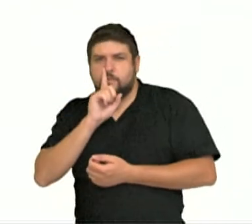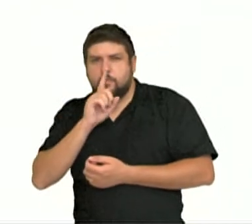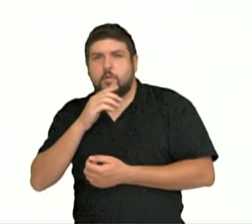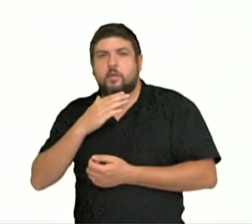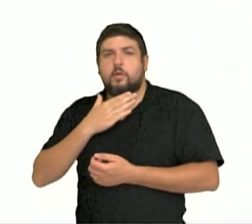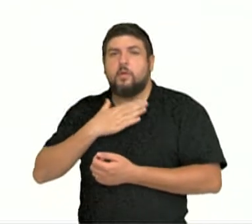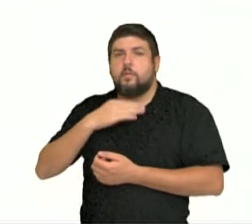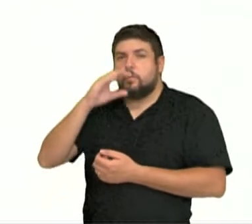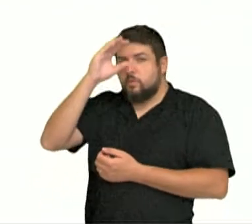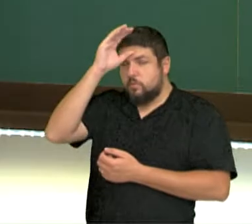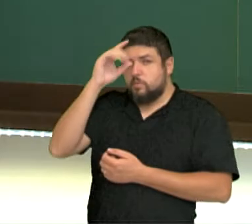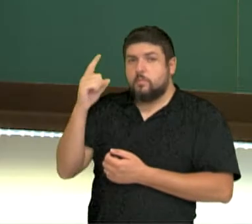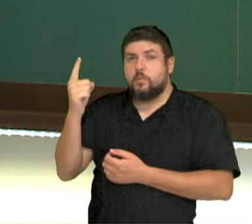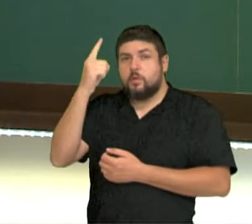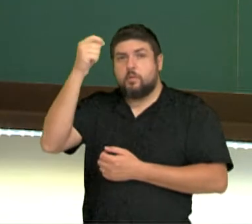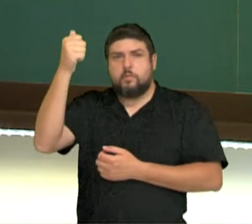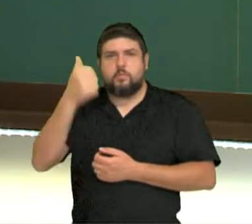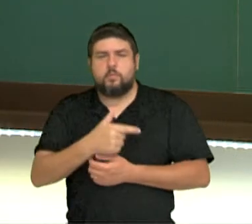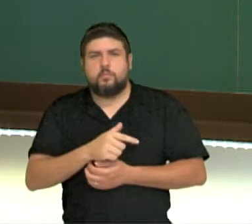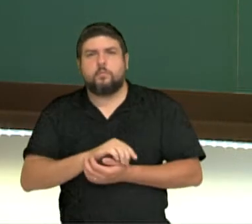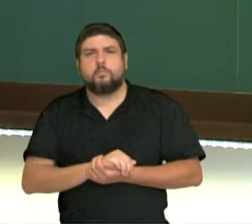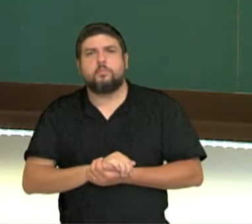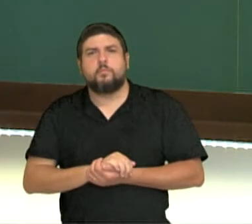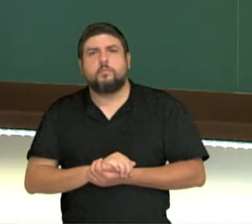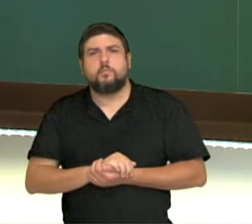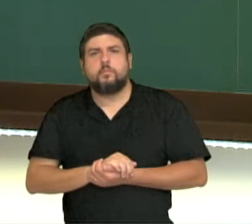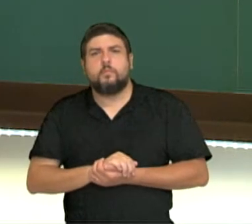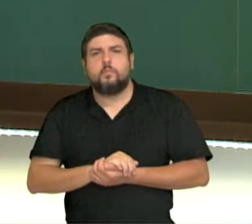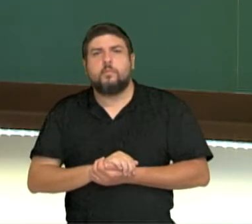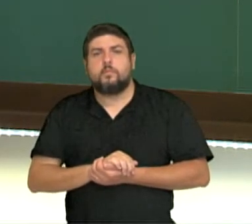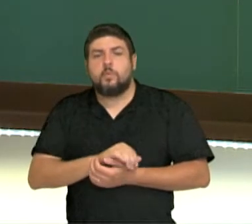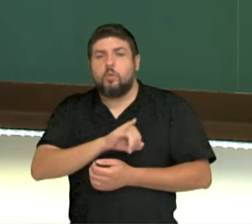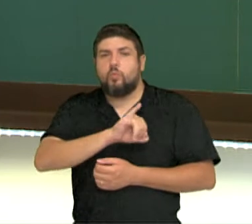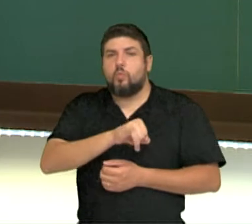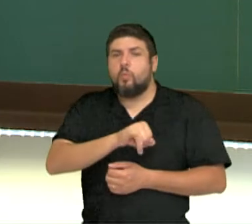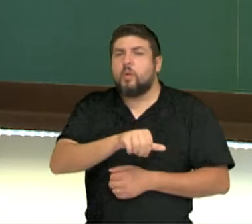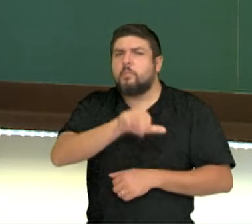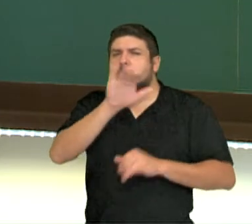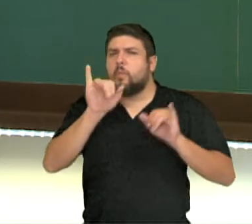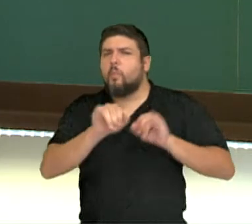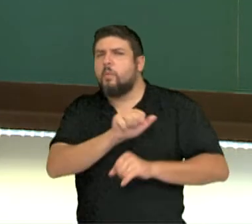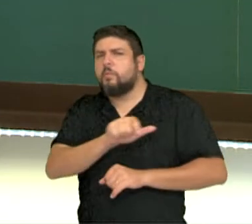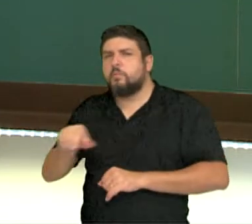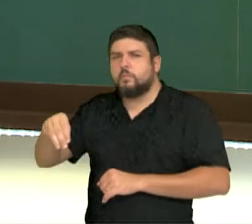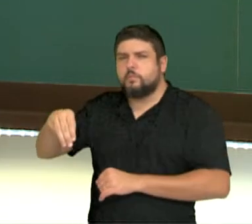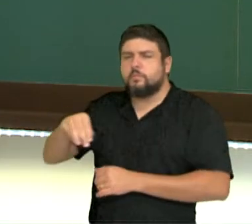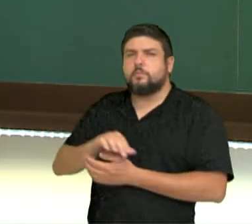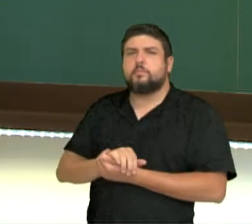alto que eu. Juan é mais delgado que Maria. Juan é mais magro do que a Maria.